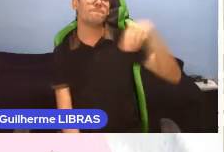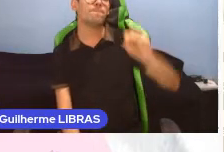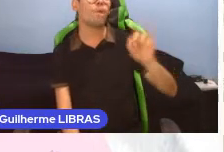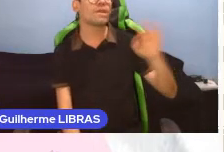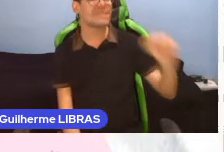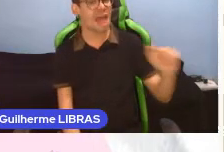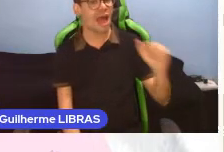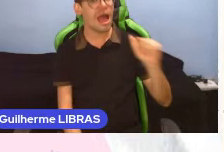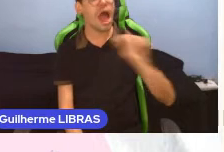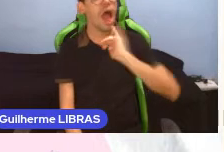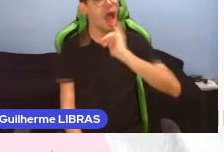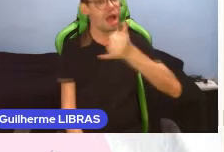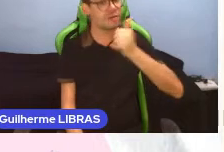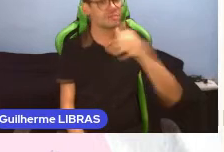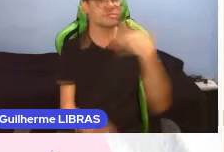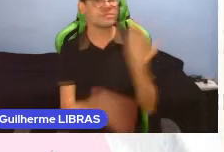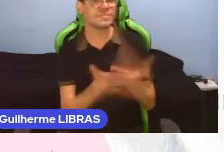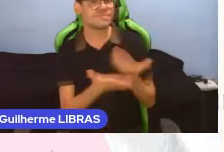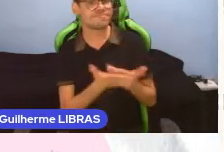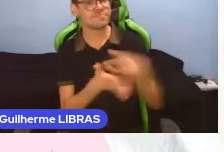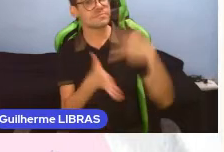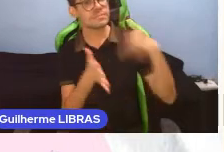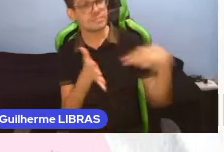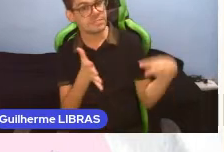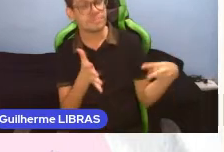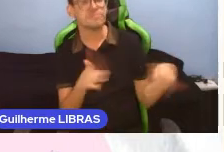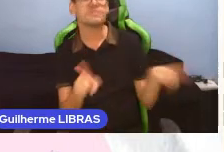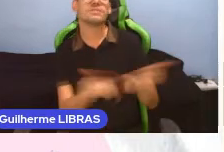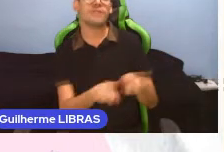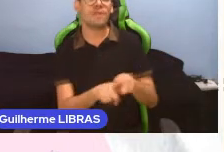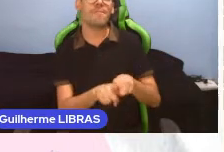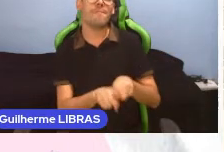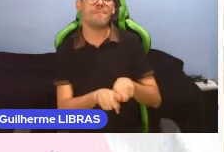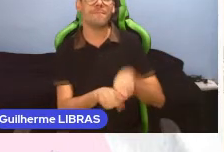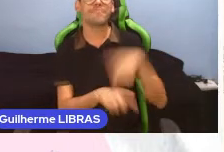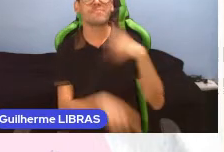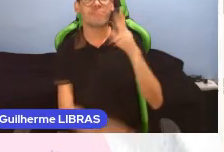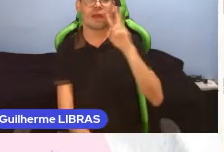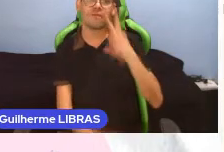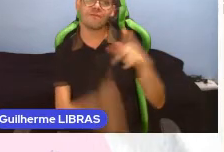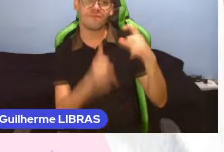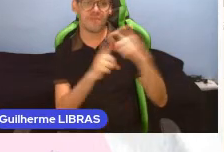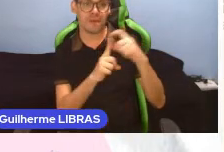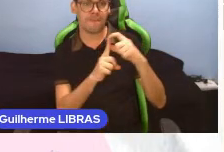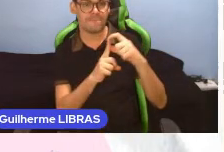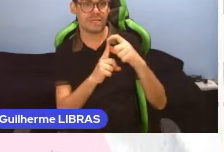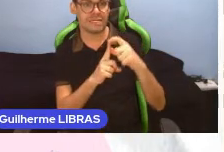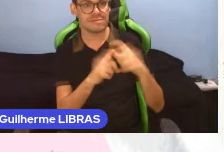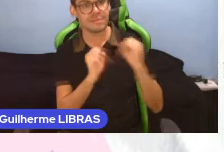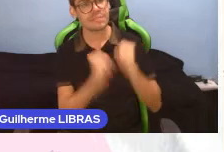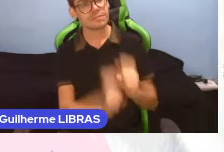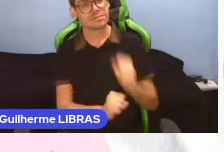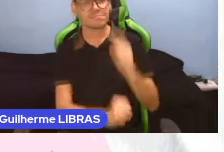Abrindo Caminhos para a Leitura de Mundo. Também no site Ver com Palavras, ele está disponível em PDF.